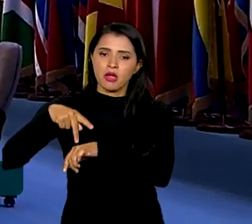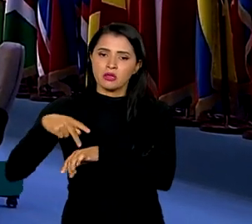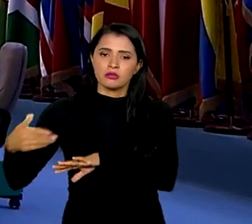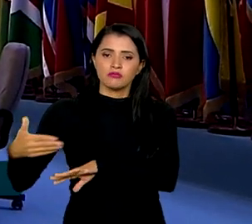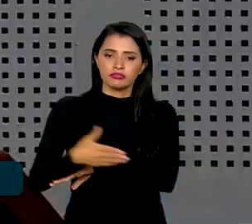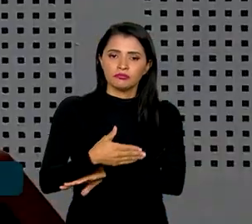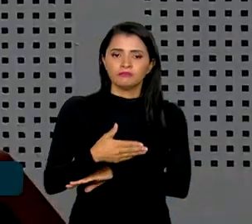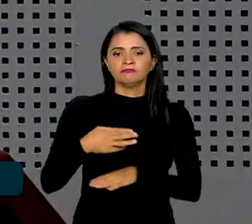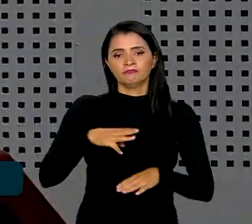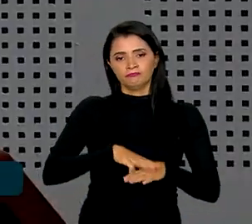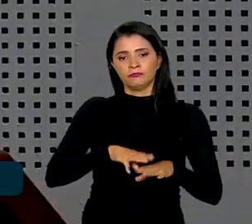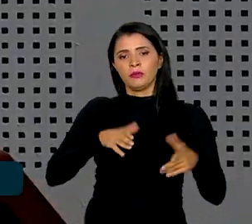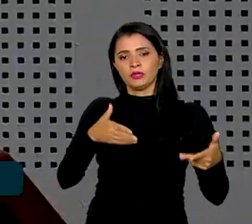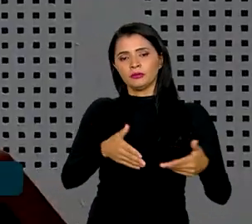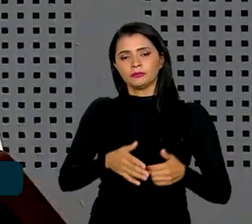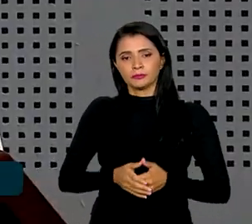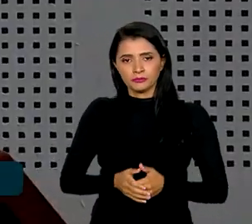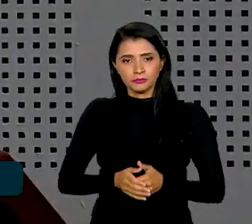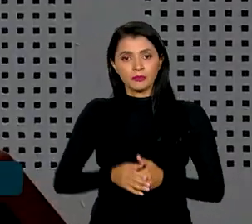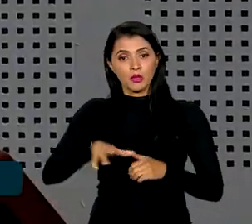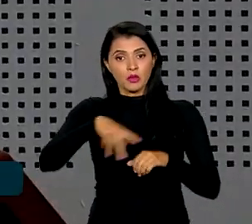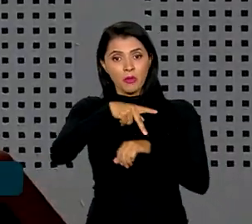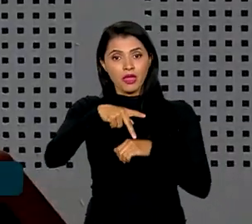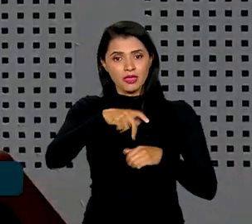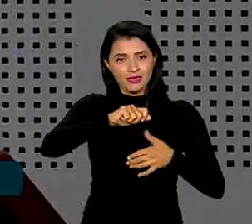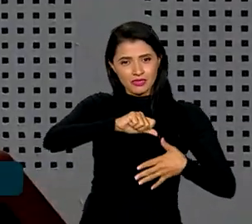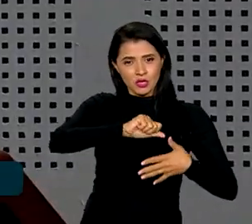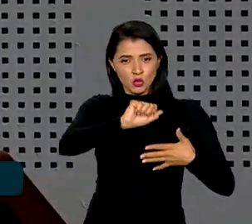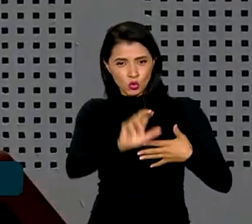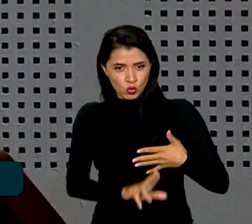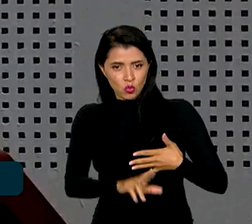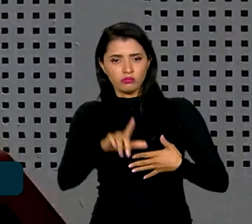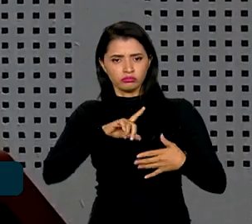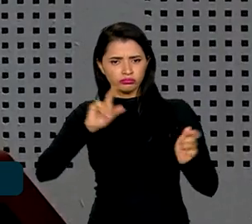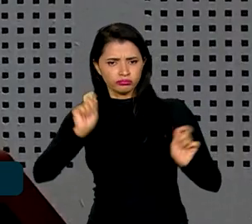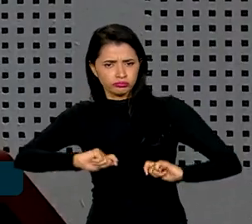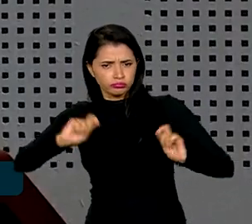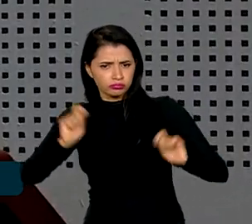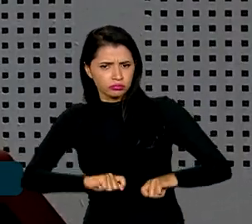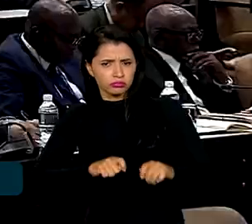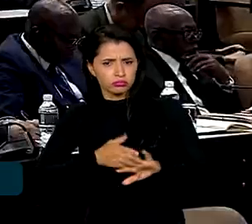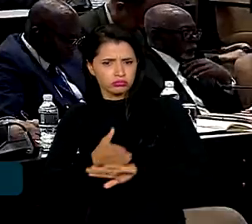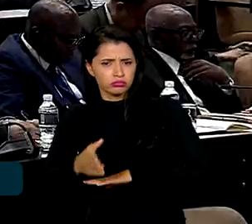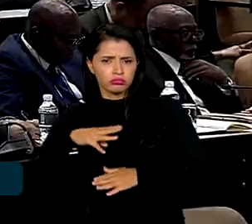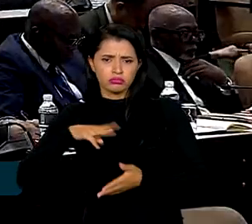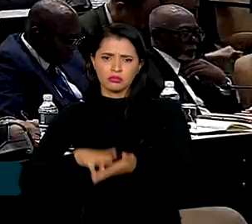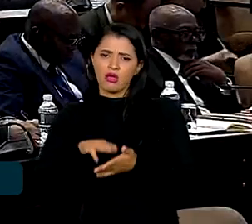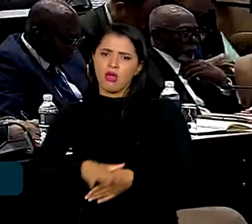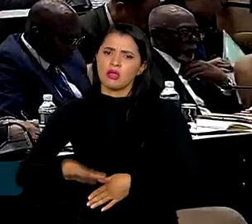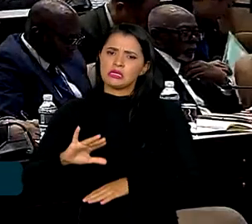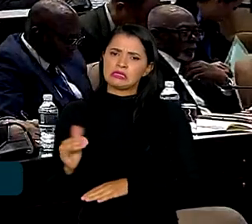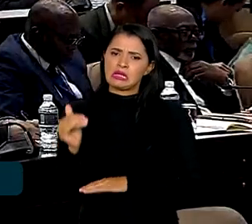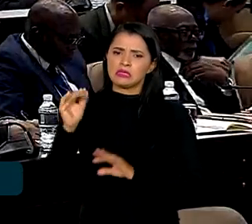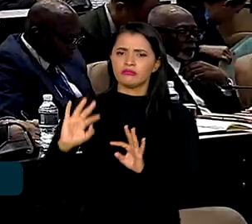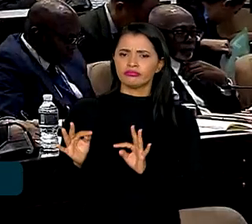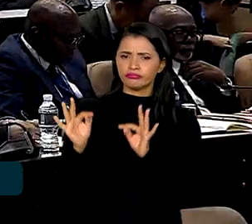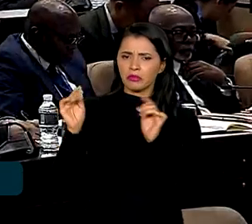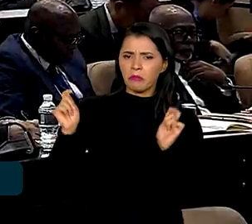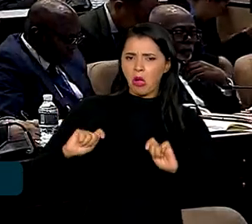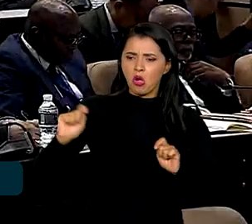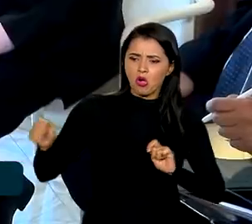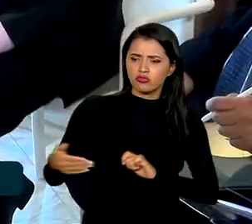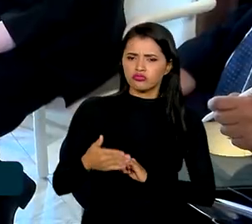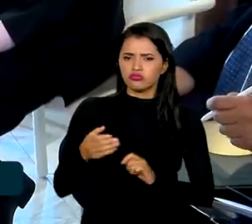integram o grupo. Os países do Sul têm plenas condições de ocupar a vanguarda da ciência, tecnologia e